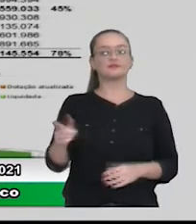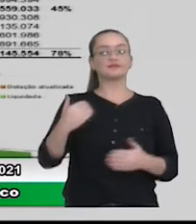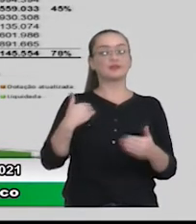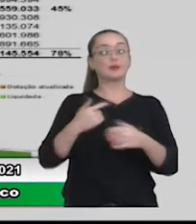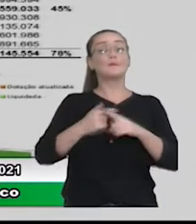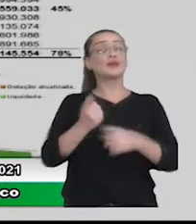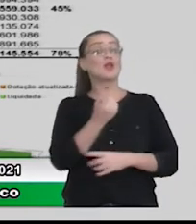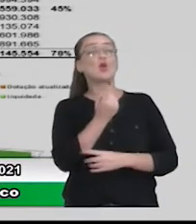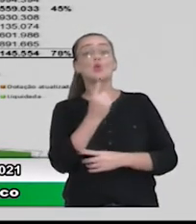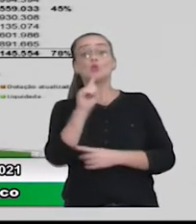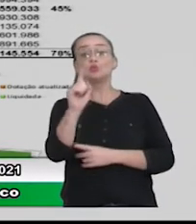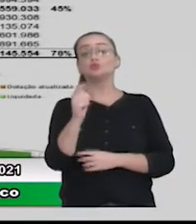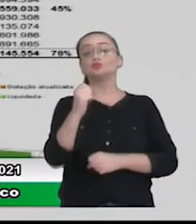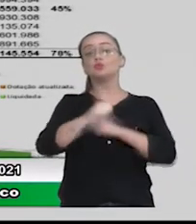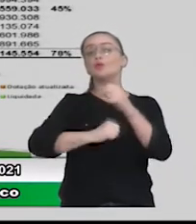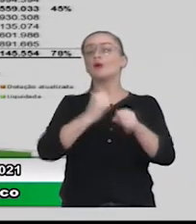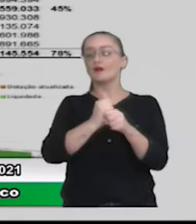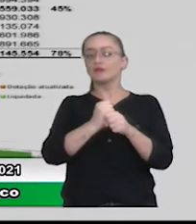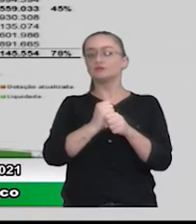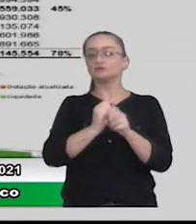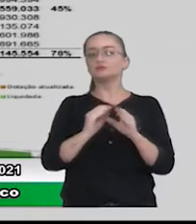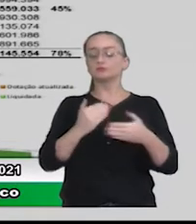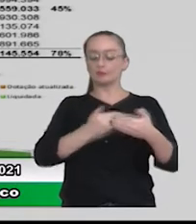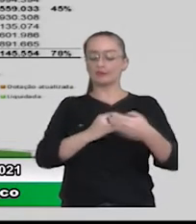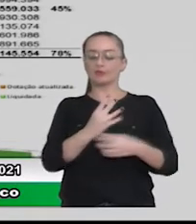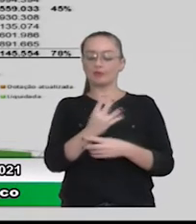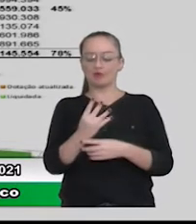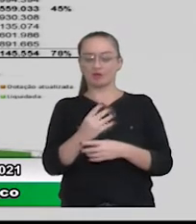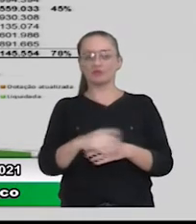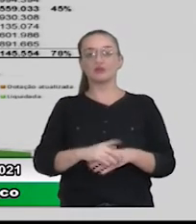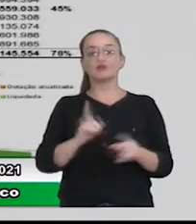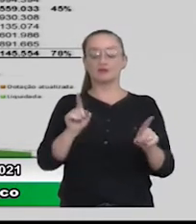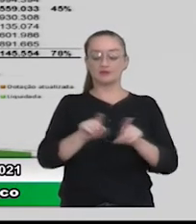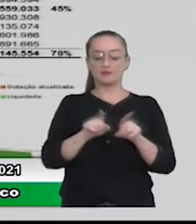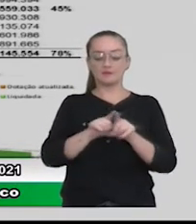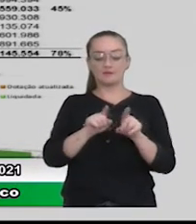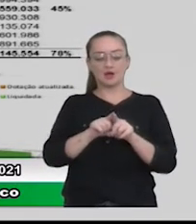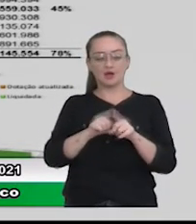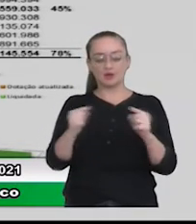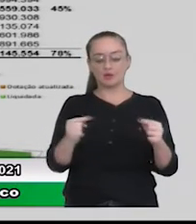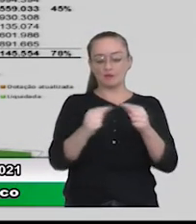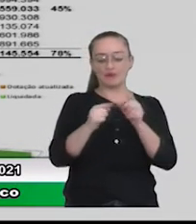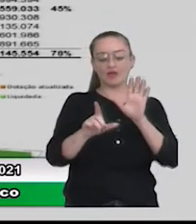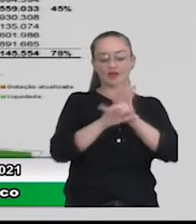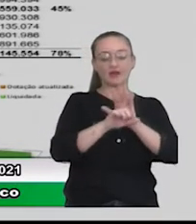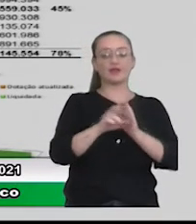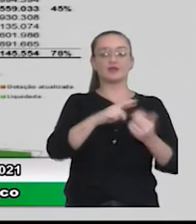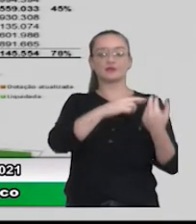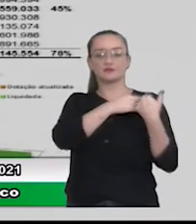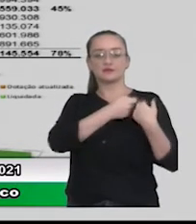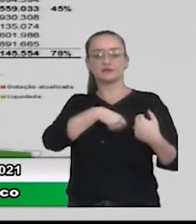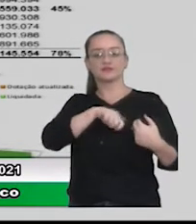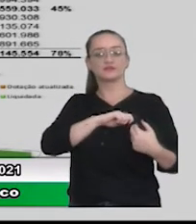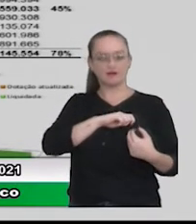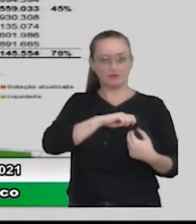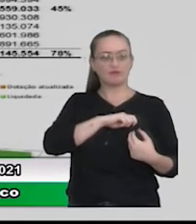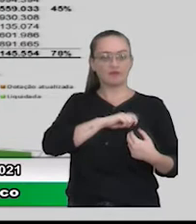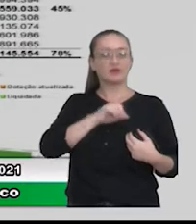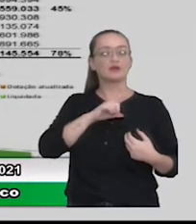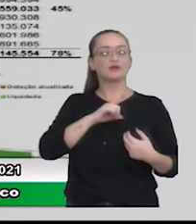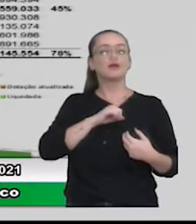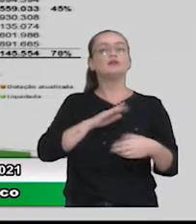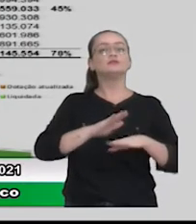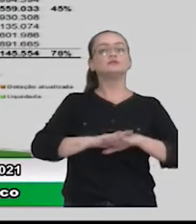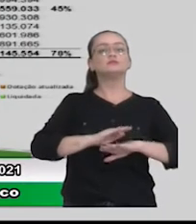era o último ano de mandato e a gente também, de acordo com a lei de responsabilidade fiscal, também a gente tinha o cumprimento